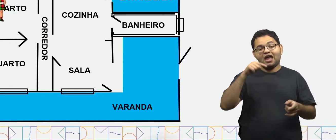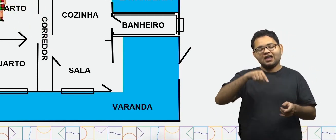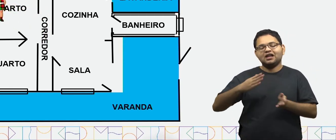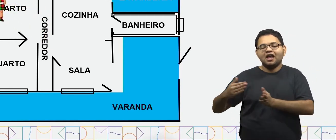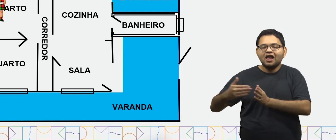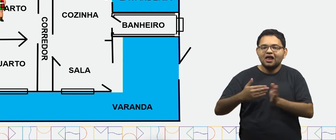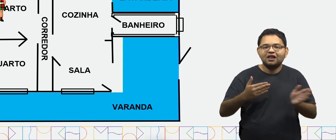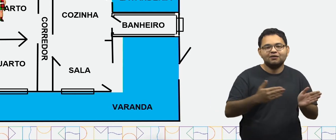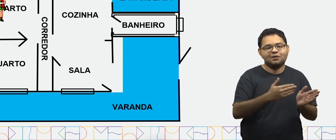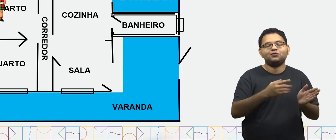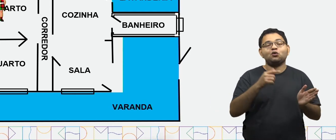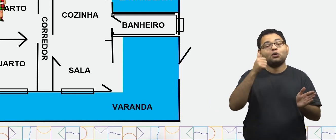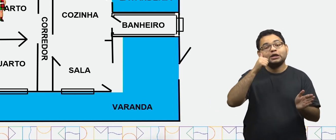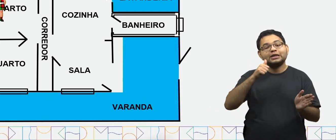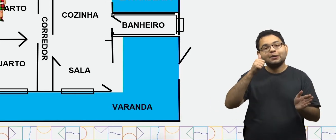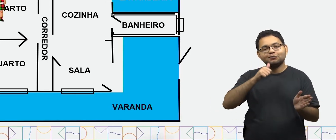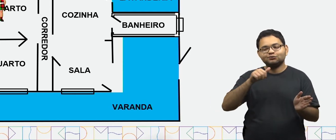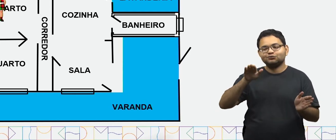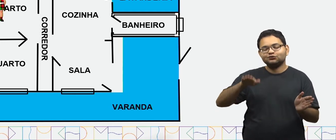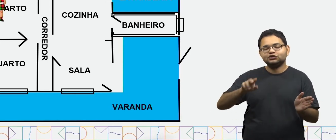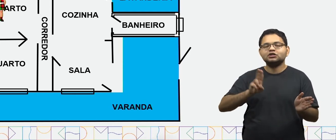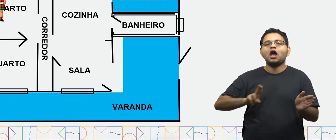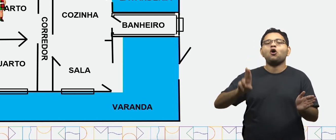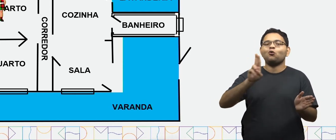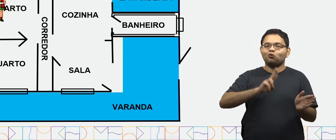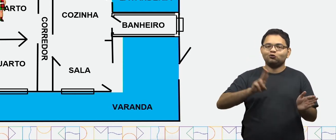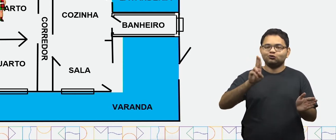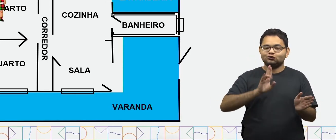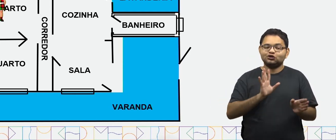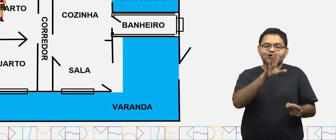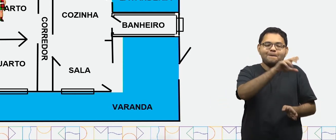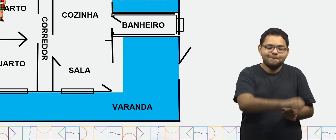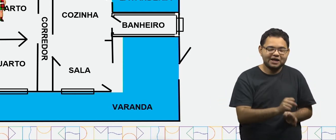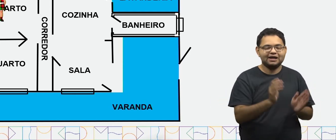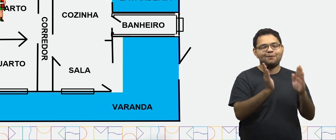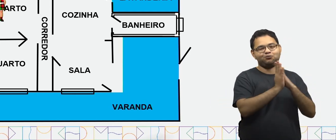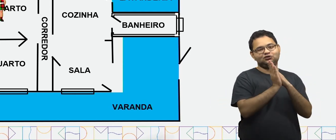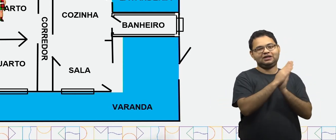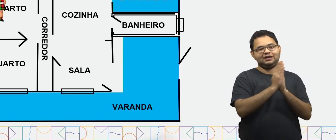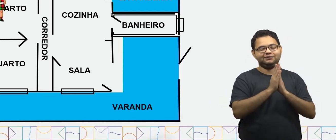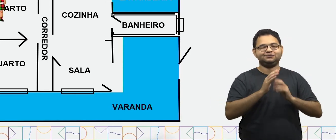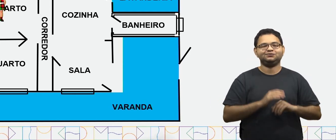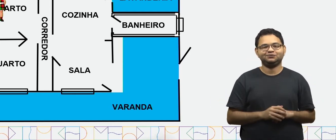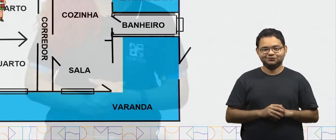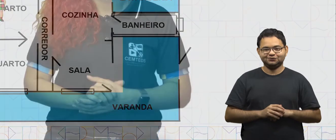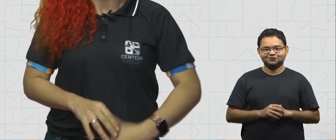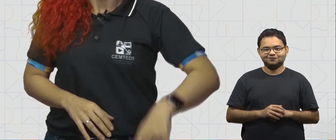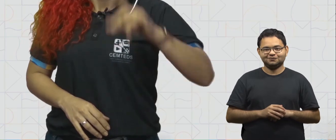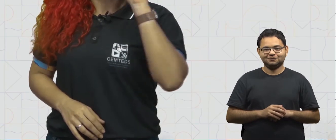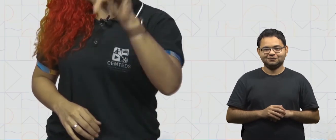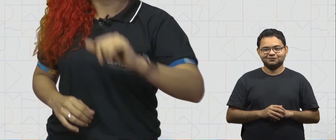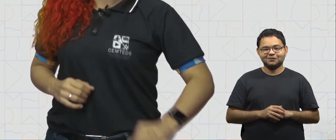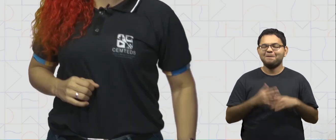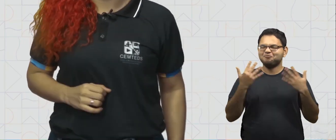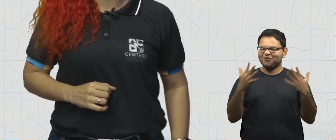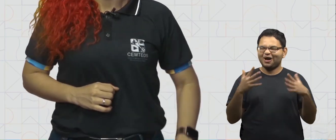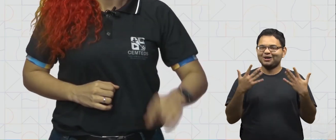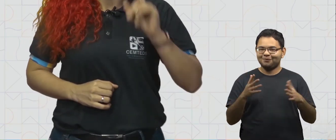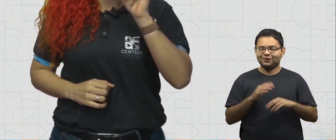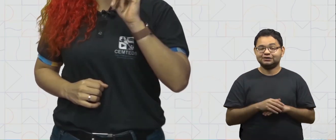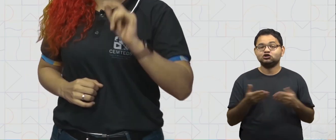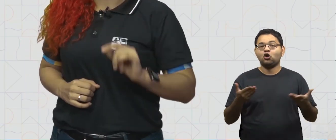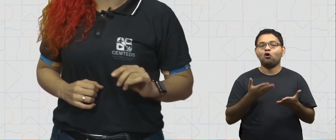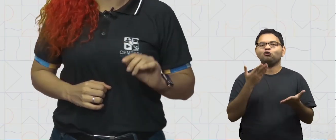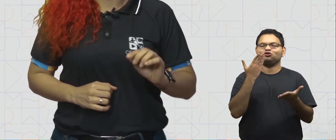Esse foi o caminho que Roberta tinha que fazer para pegar sua boneca. Muito bem,